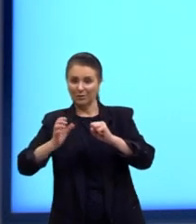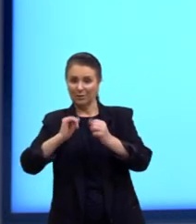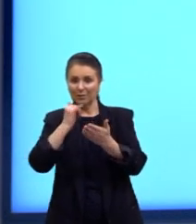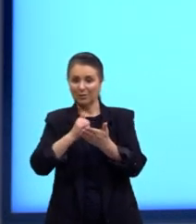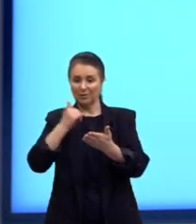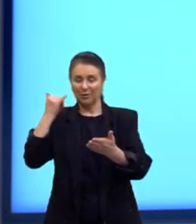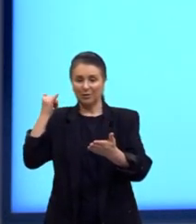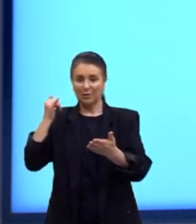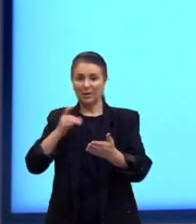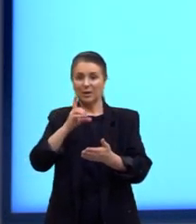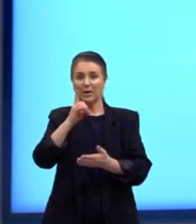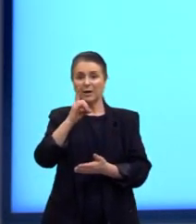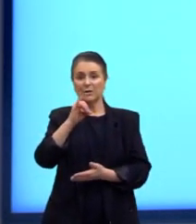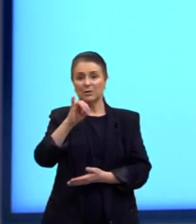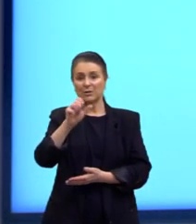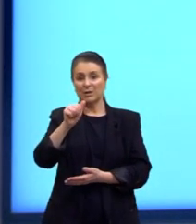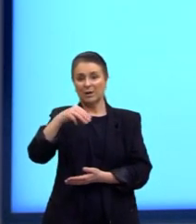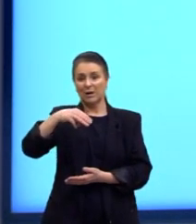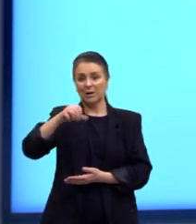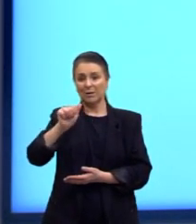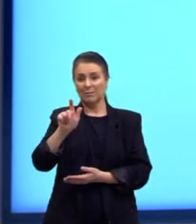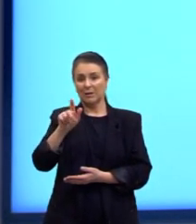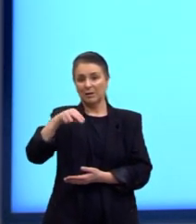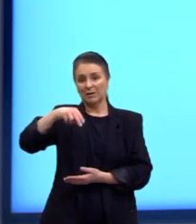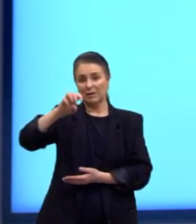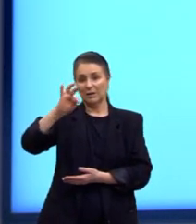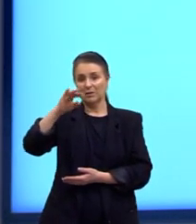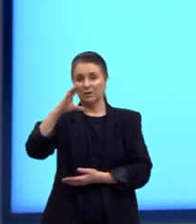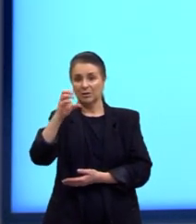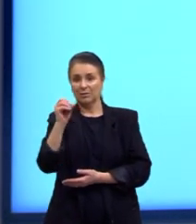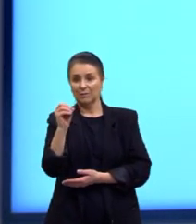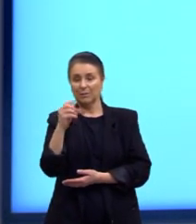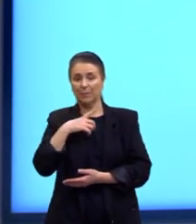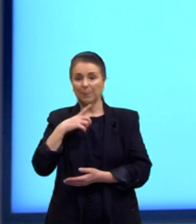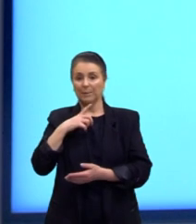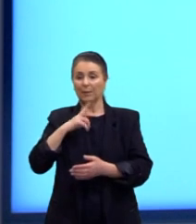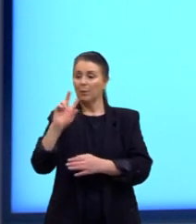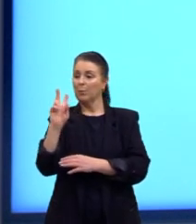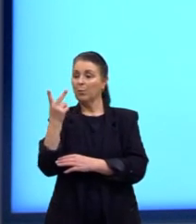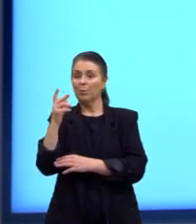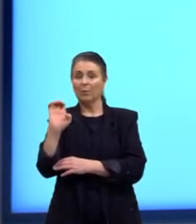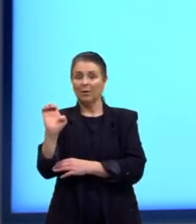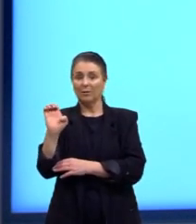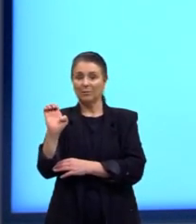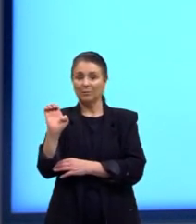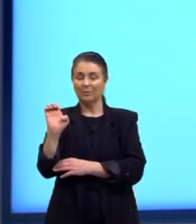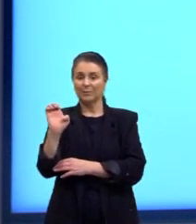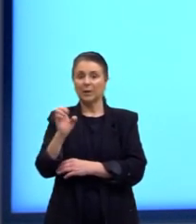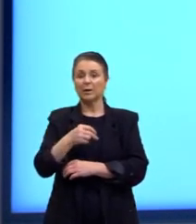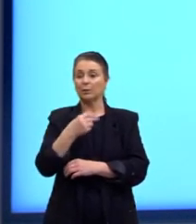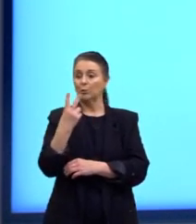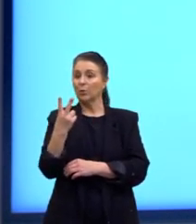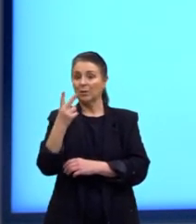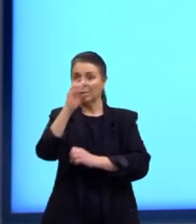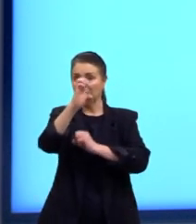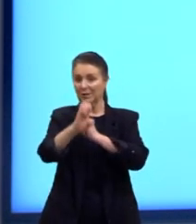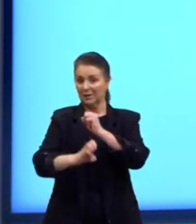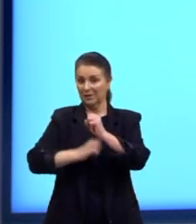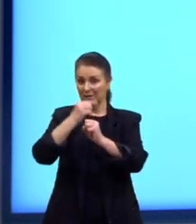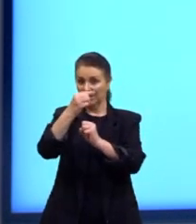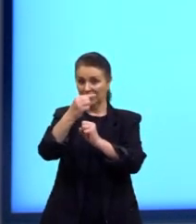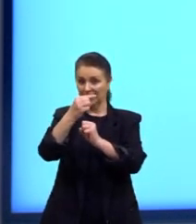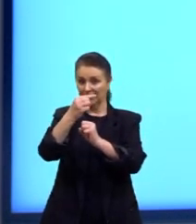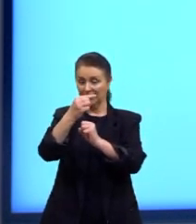diamagnético. A configuração do átomo de hélio é... Então, ele tem dois elétrons agora, né? Então, vejam que eu